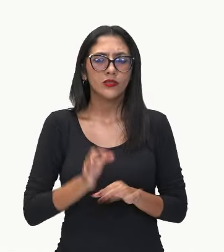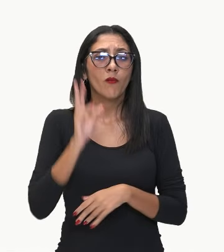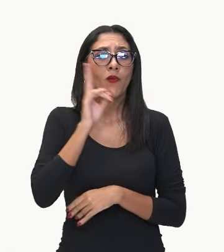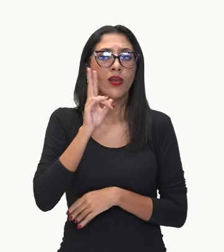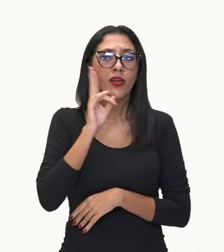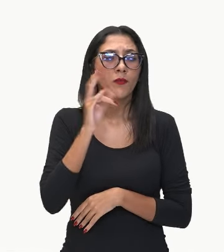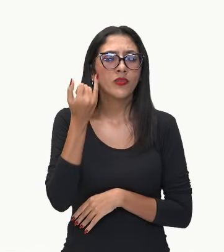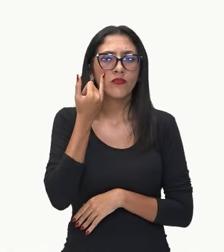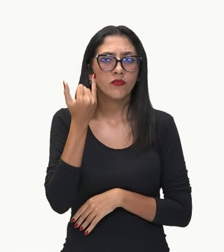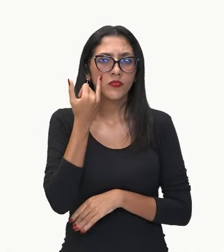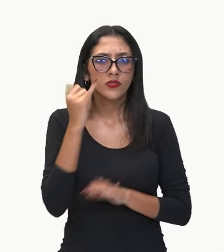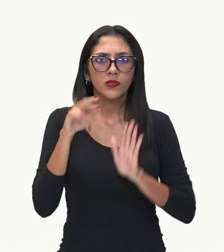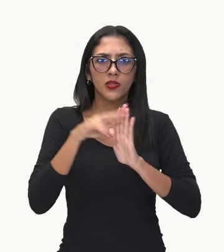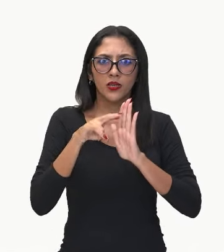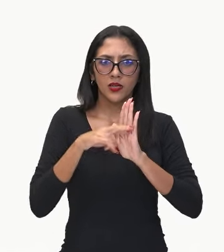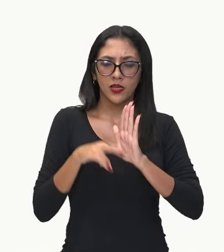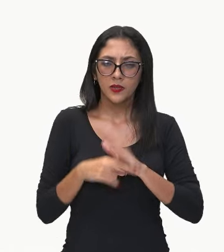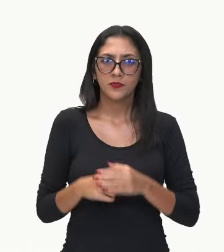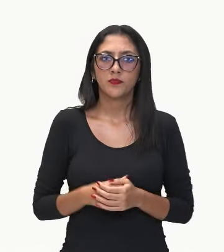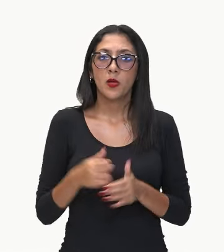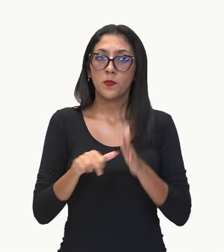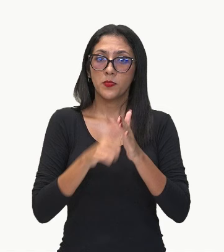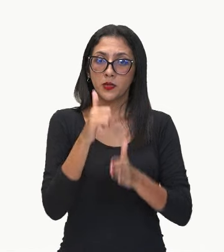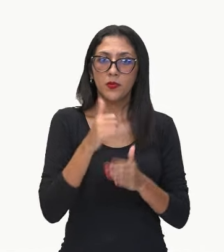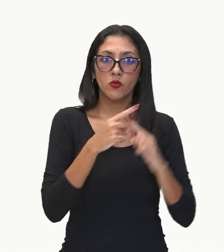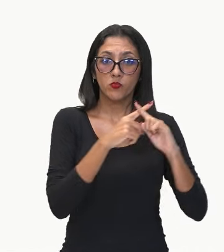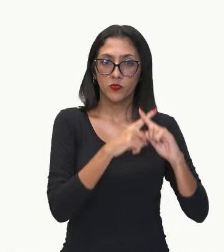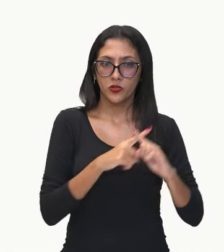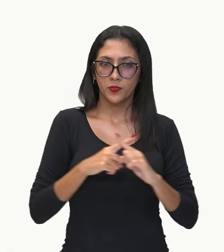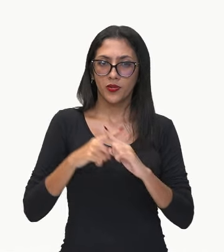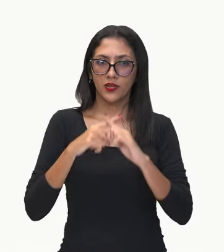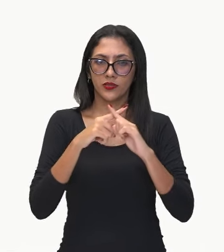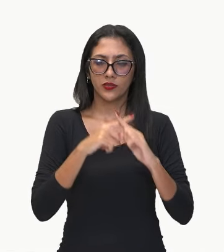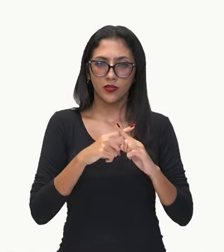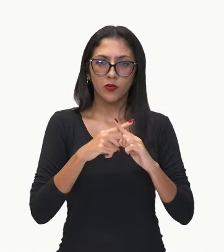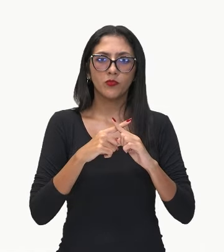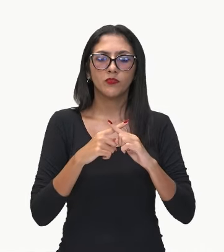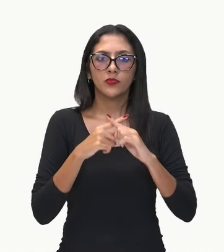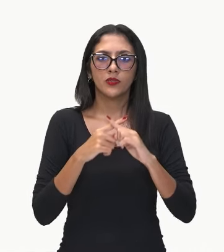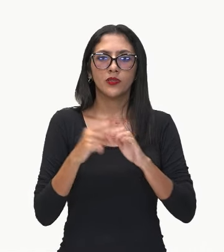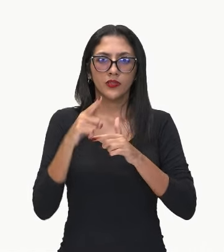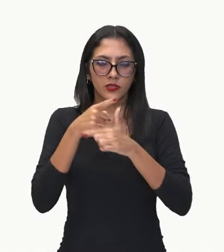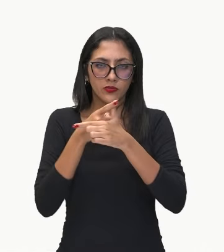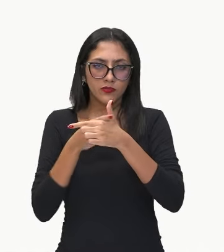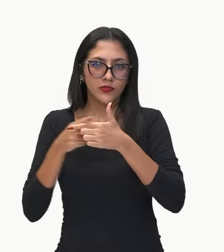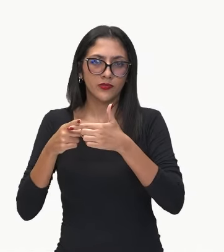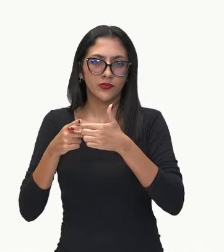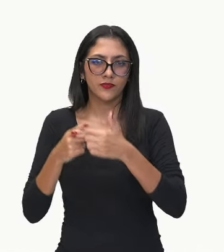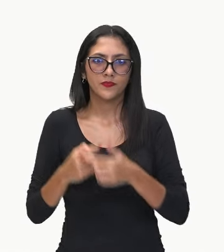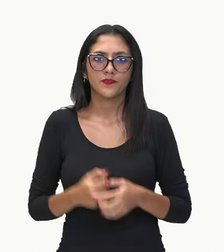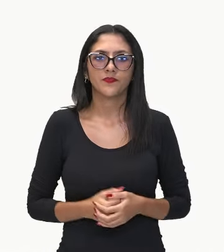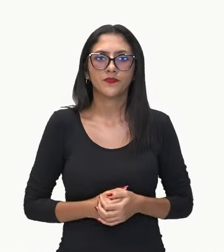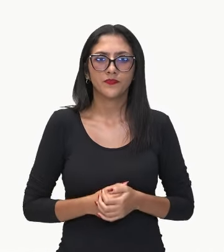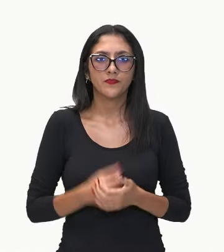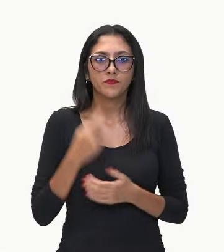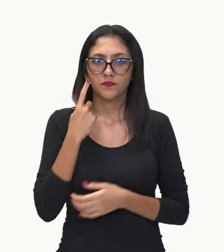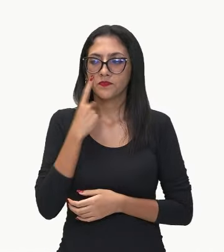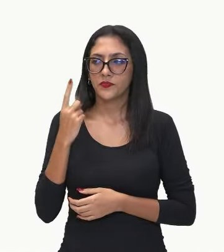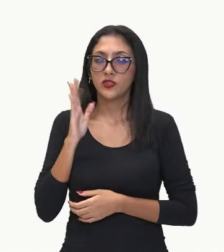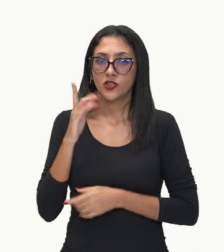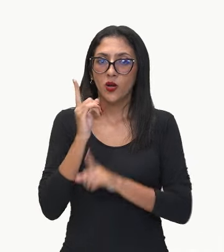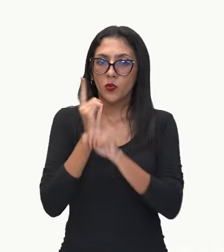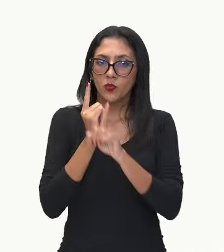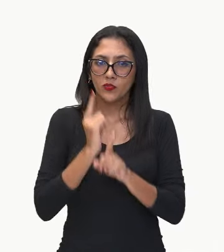aparecer? Multiplicação e divisão. Então, já vamos nos deter bem aqui. Multiplicação e divisão.